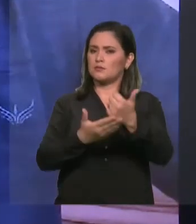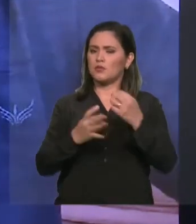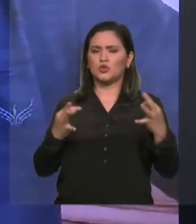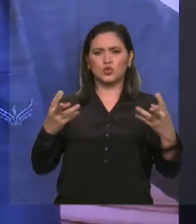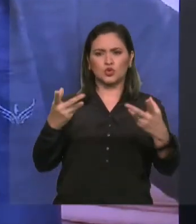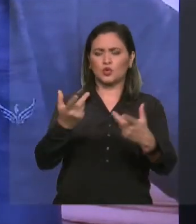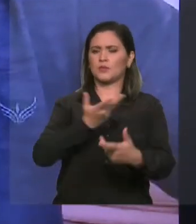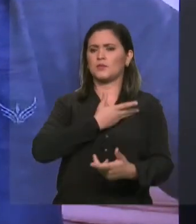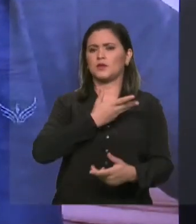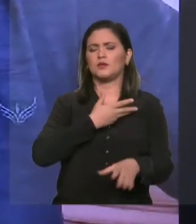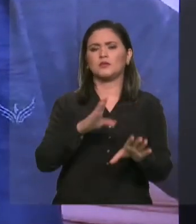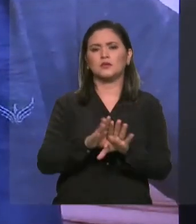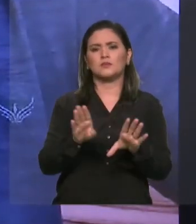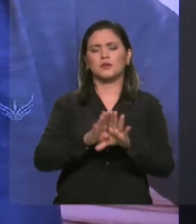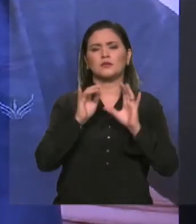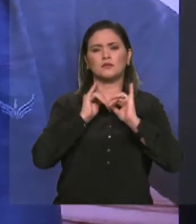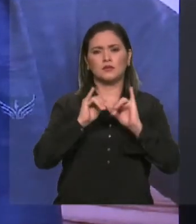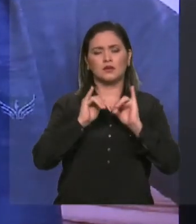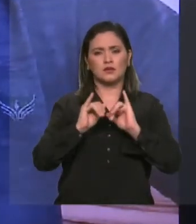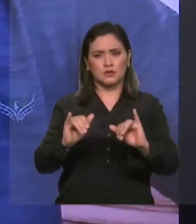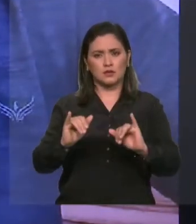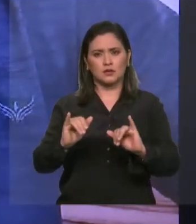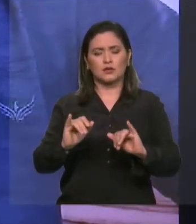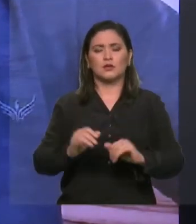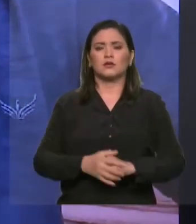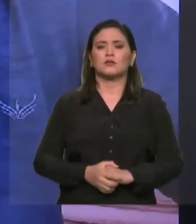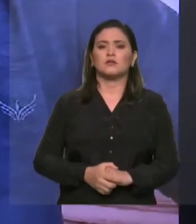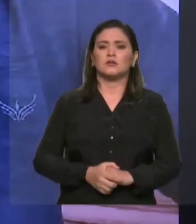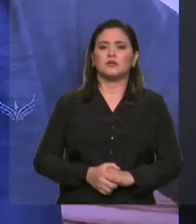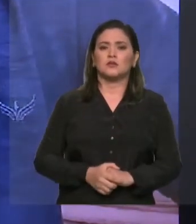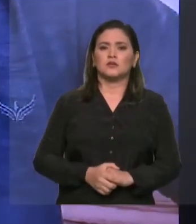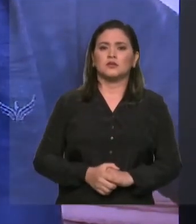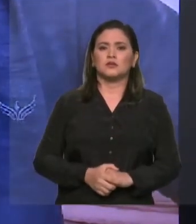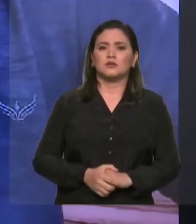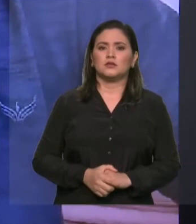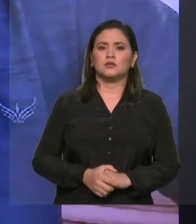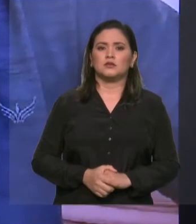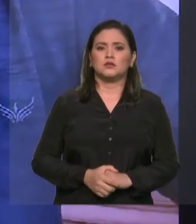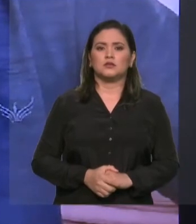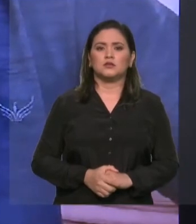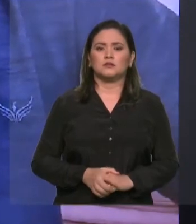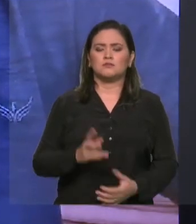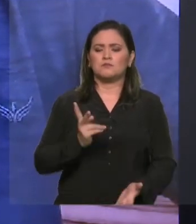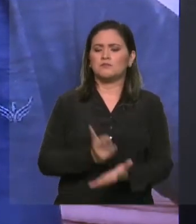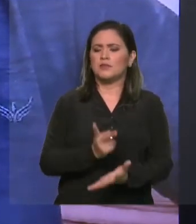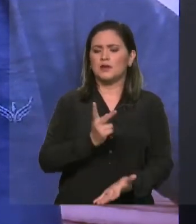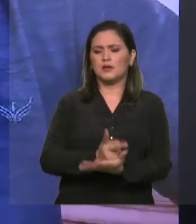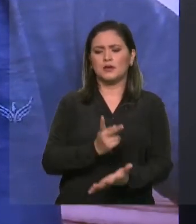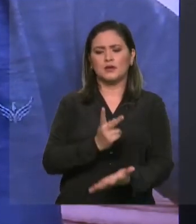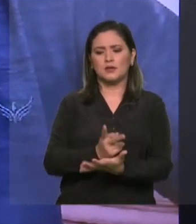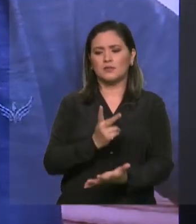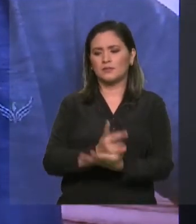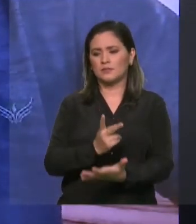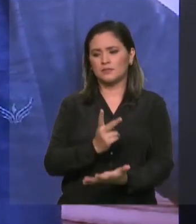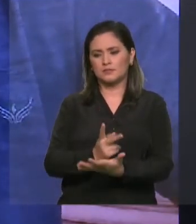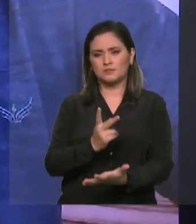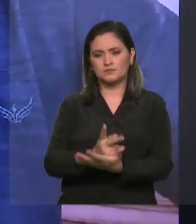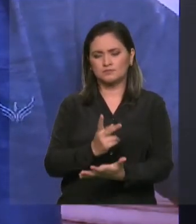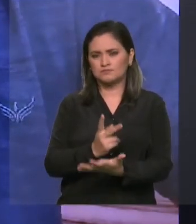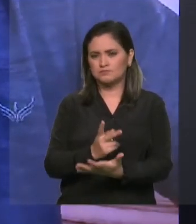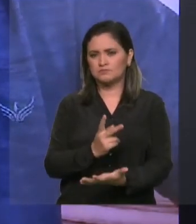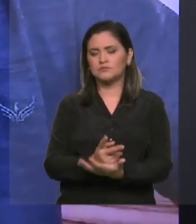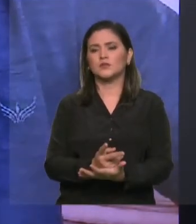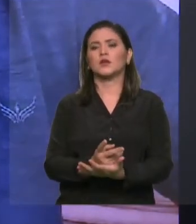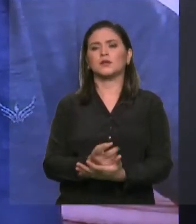destacar o apoio, o mesmo entendimento que tem sobre a matéria do deputado Érico,